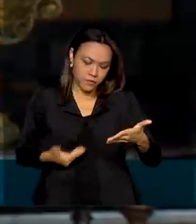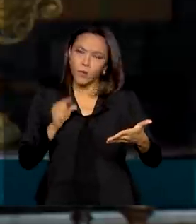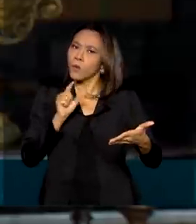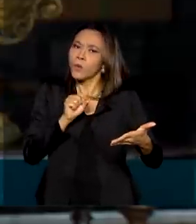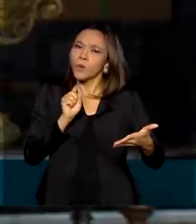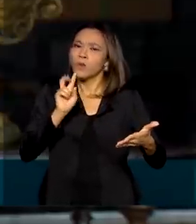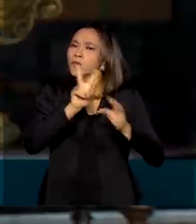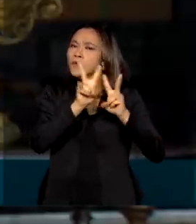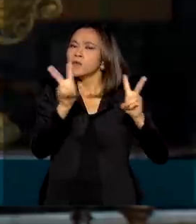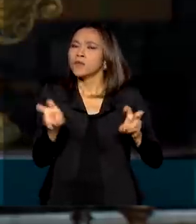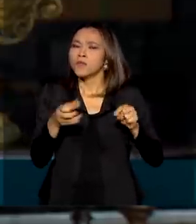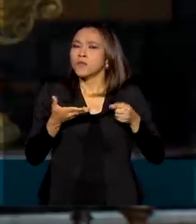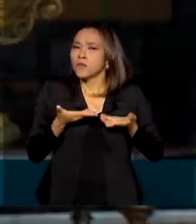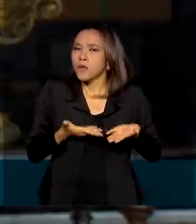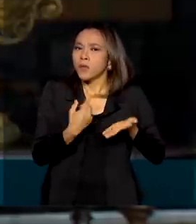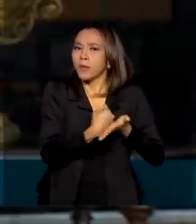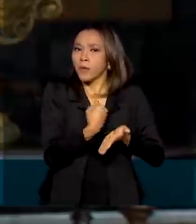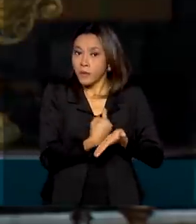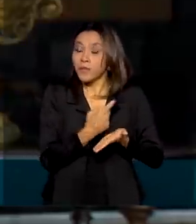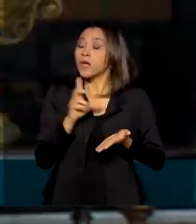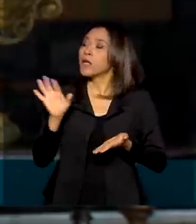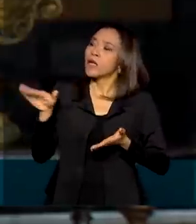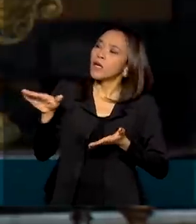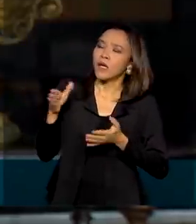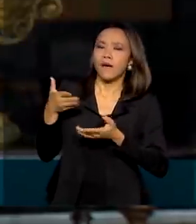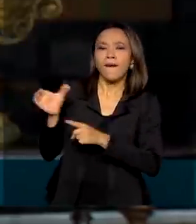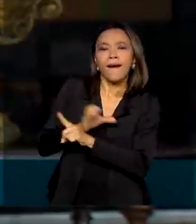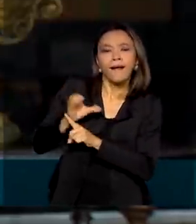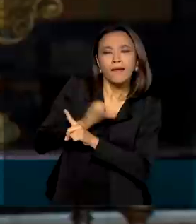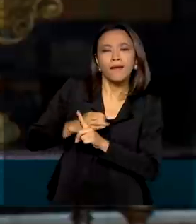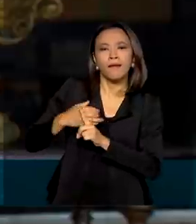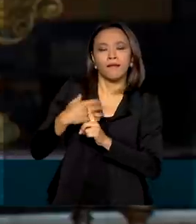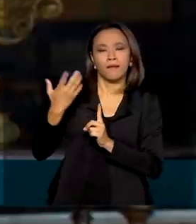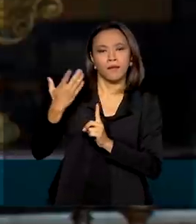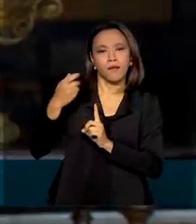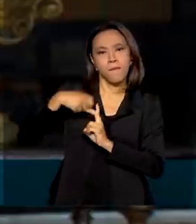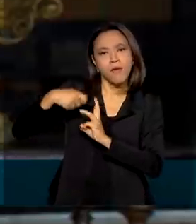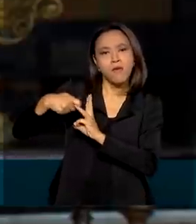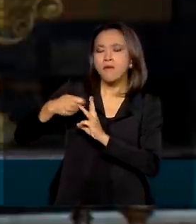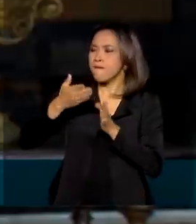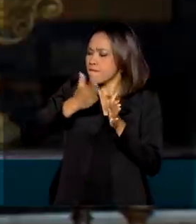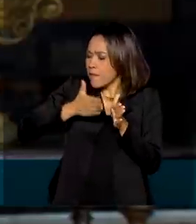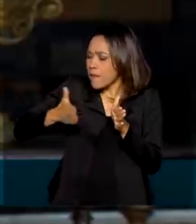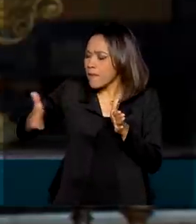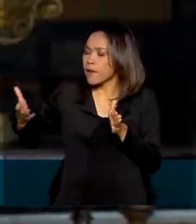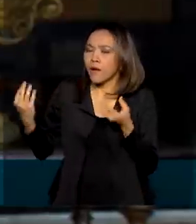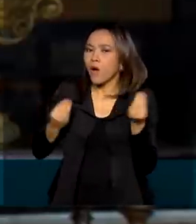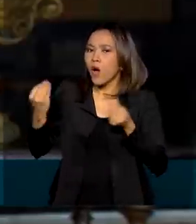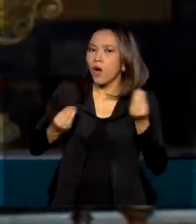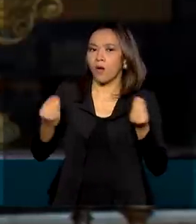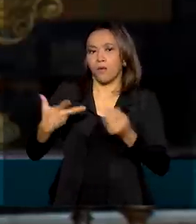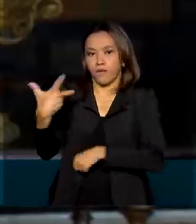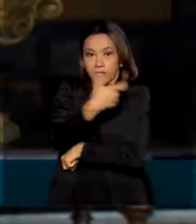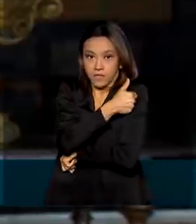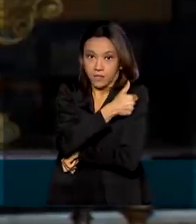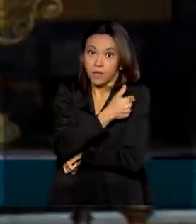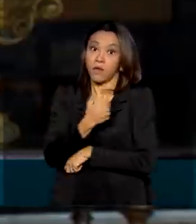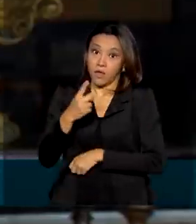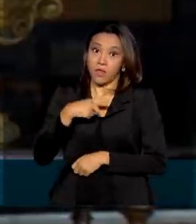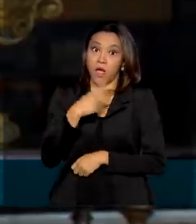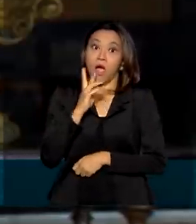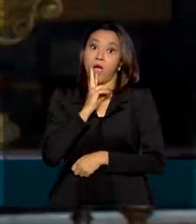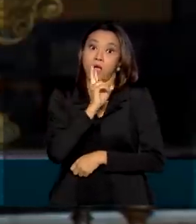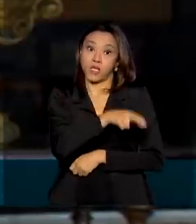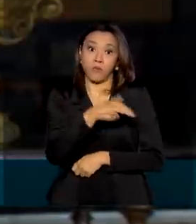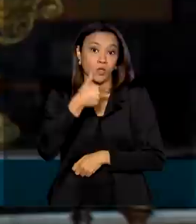questionamento era sobre o cronograma de vacinação contra a Covid-19. Na resposta enviada ontem, o